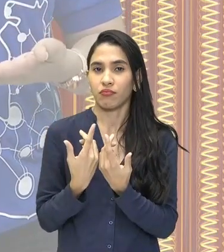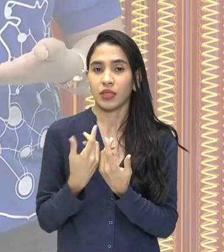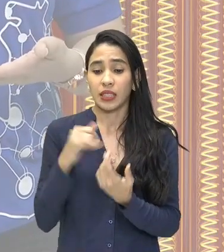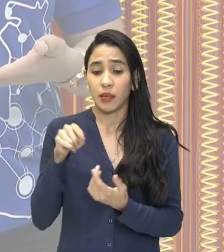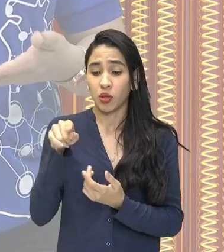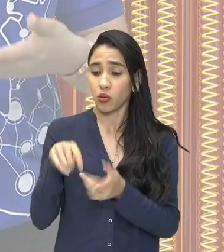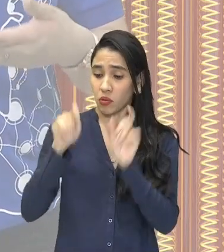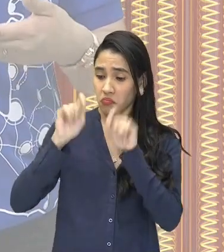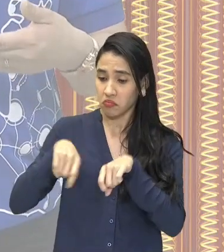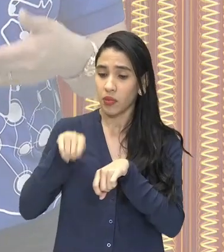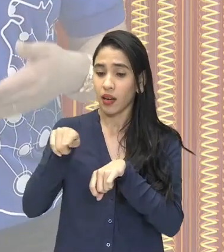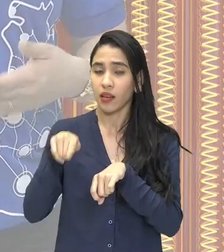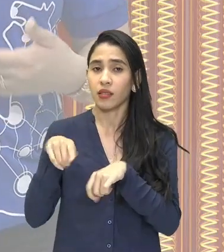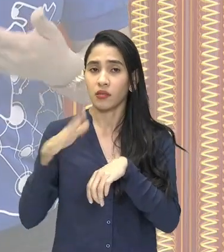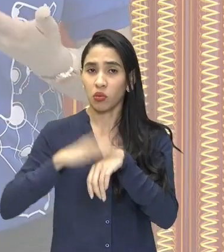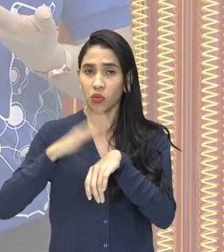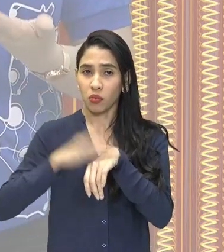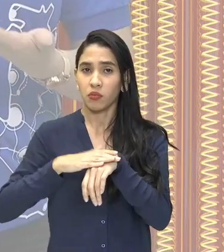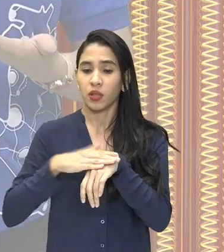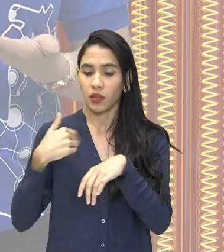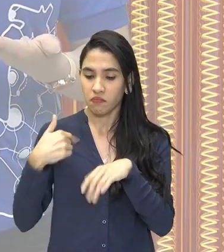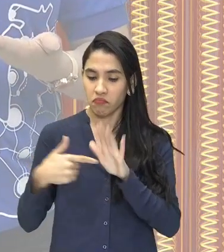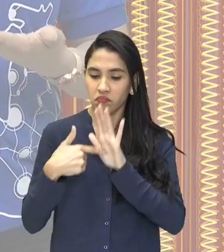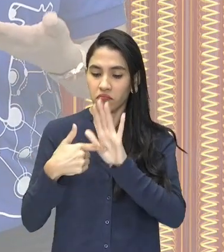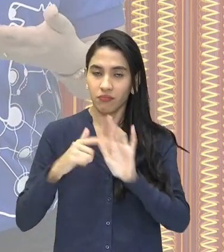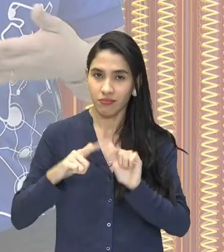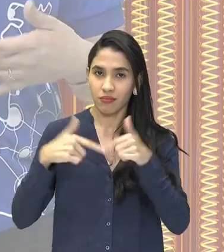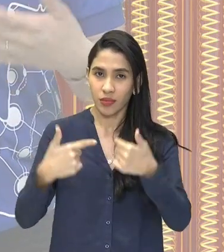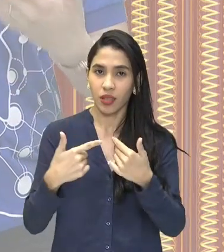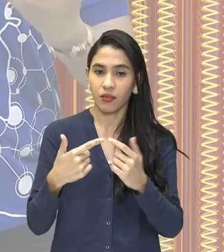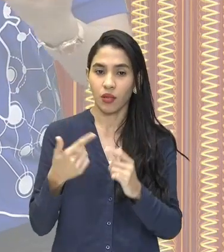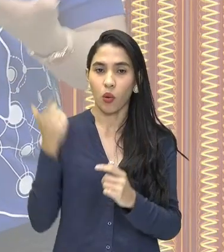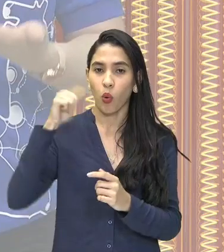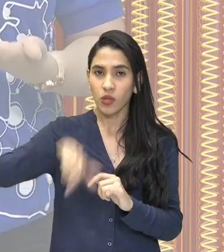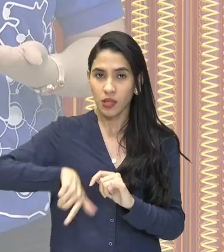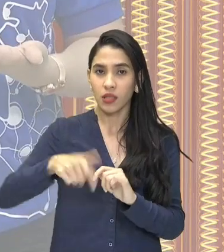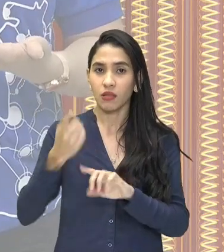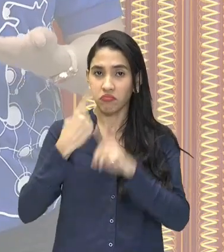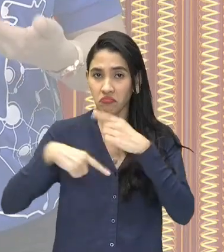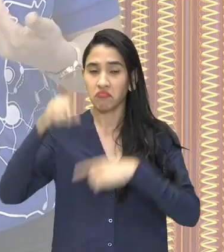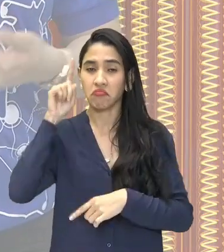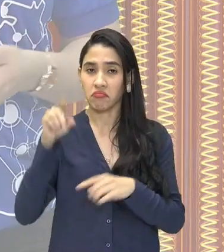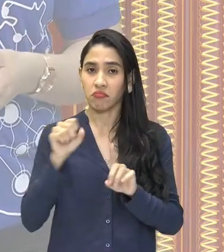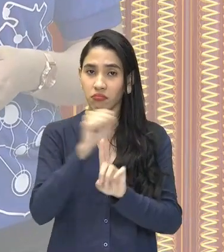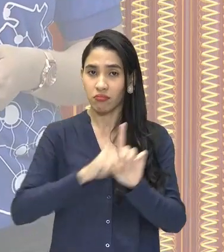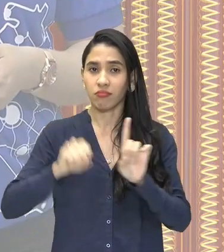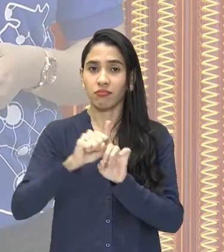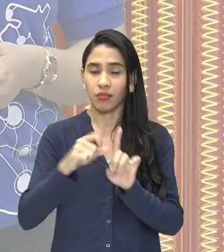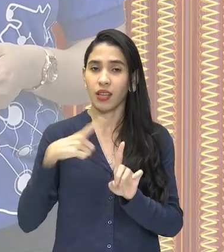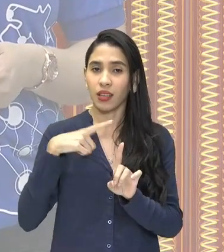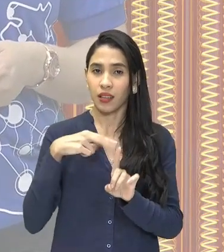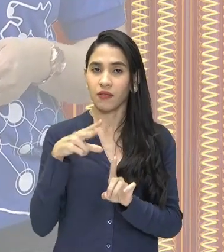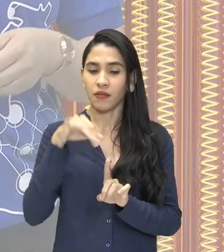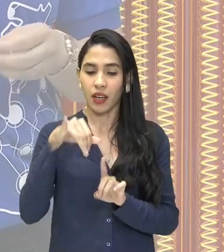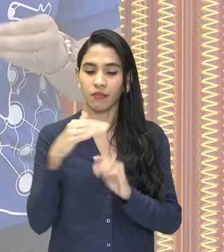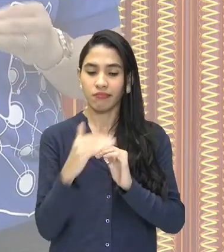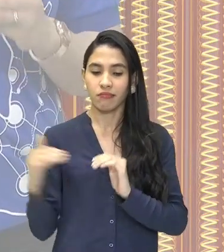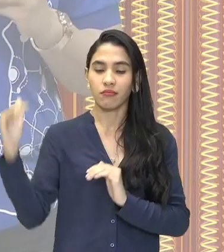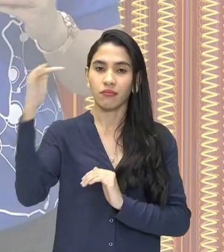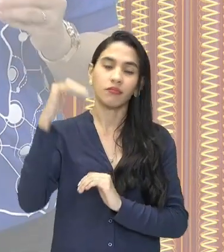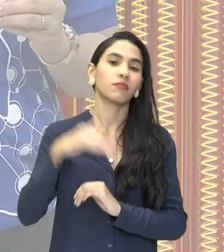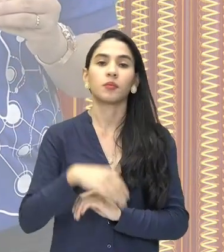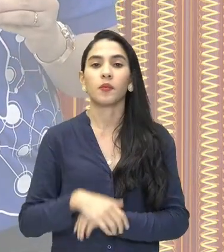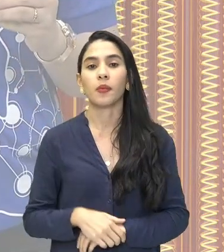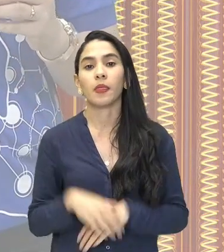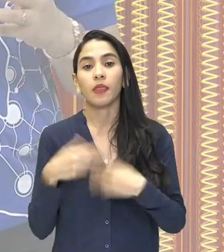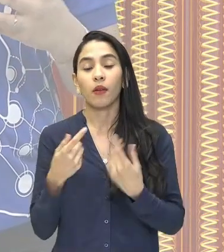capacidade e ela mostrar essa capacidade para poder ascender socialmente, ela vai ter essa ascensão. Então, esse